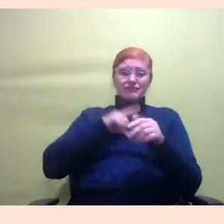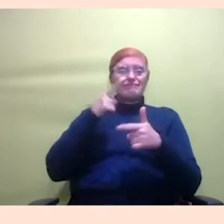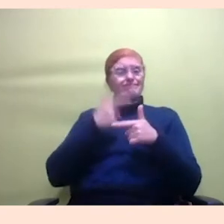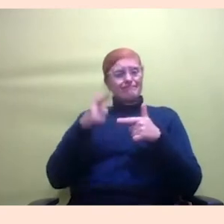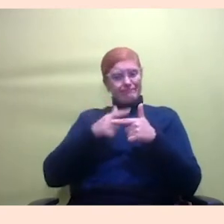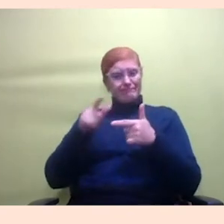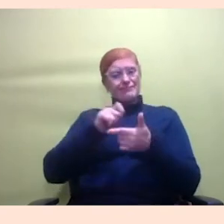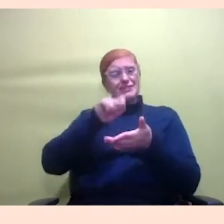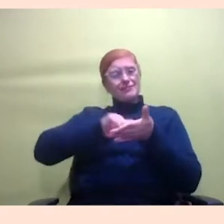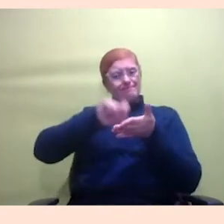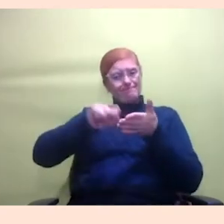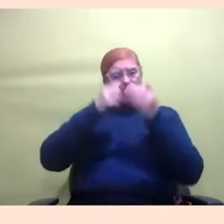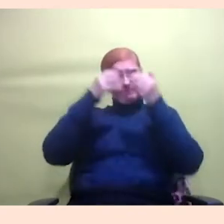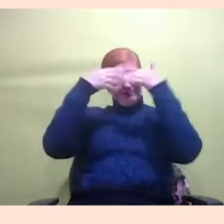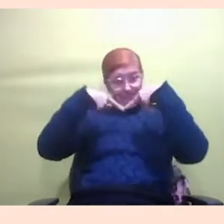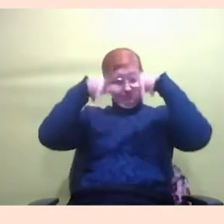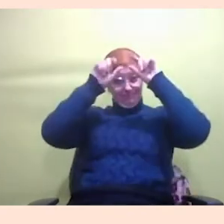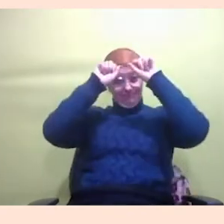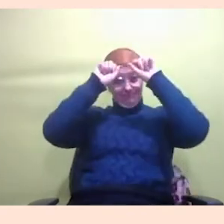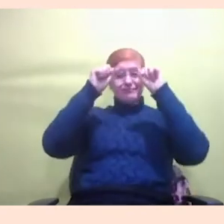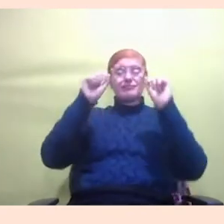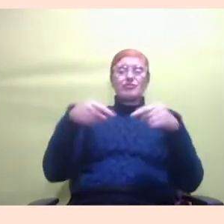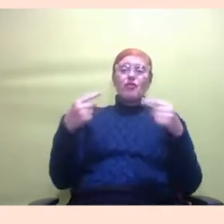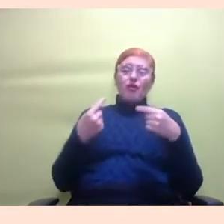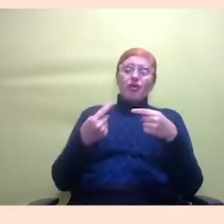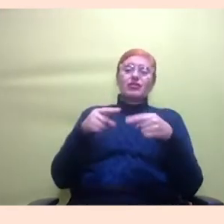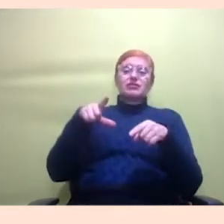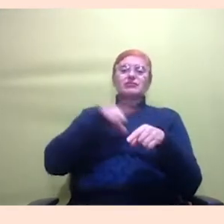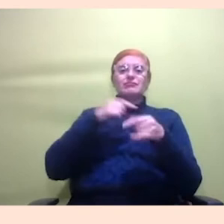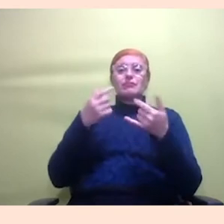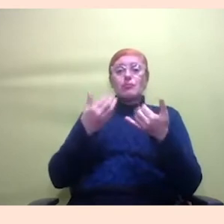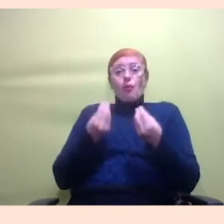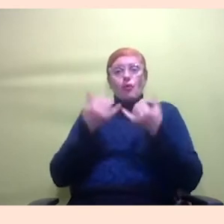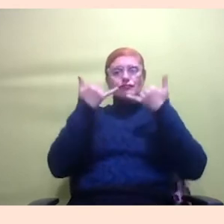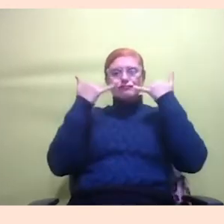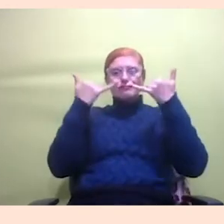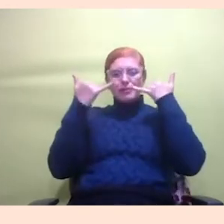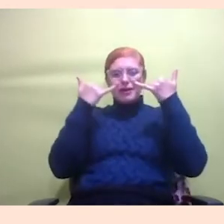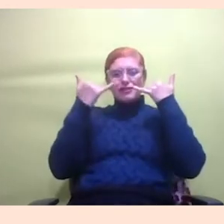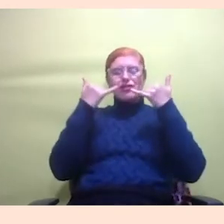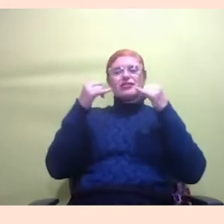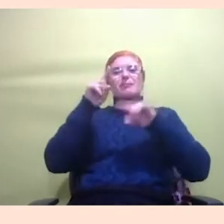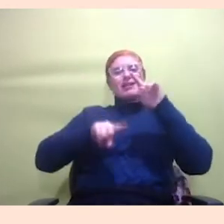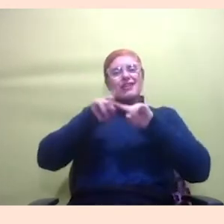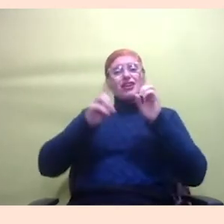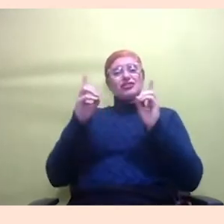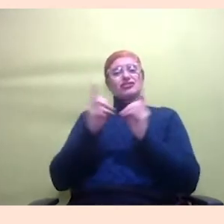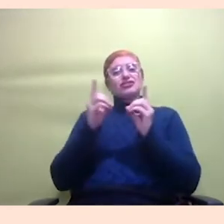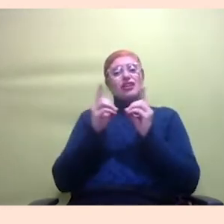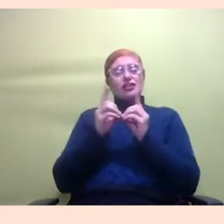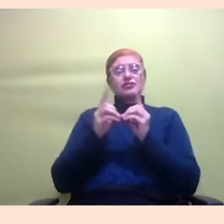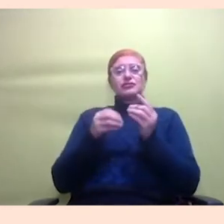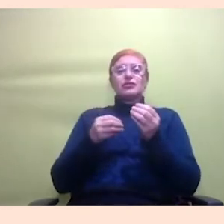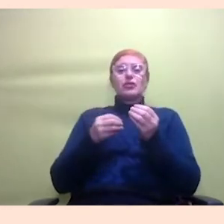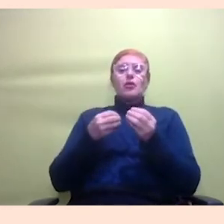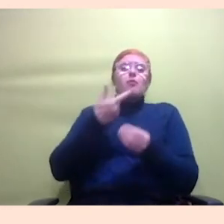além disso a quantidade de informação escrita como material didático então como outras linguagens podem ser